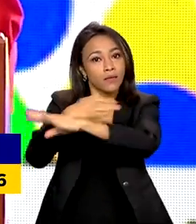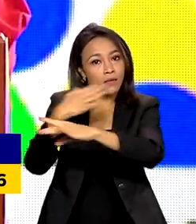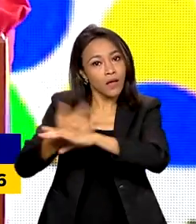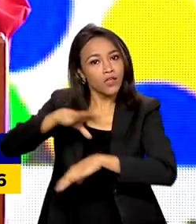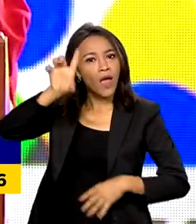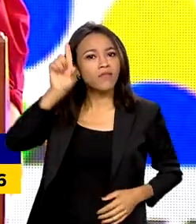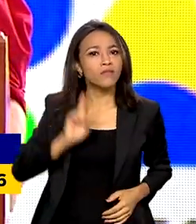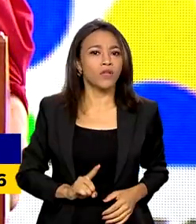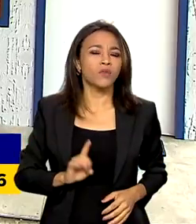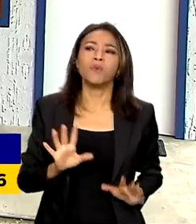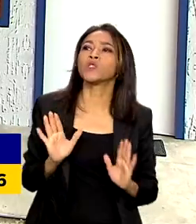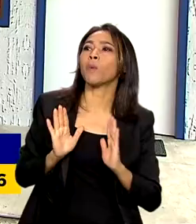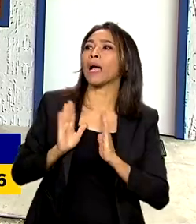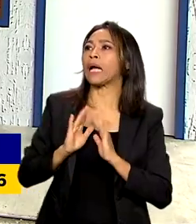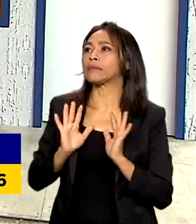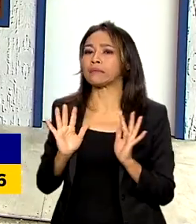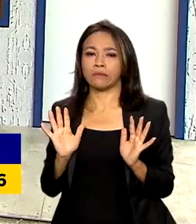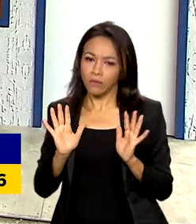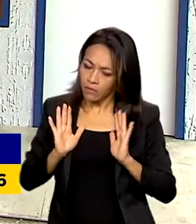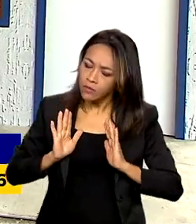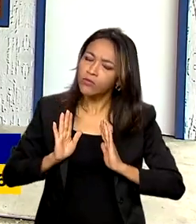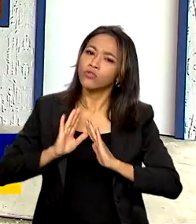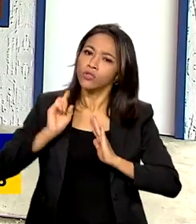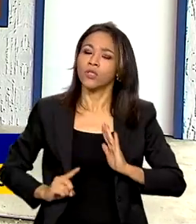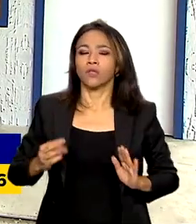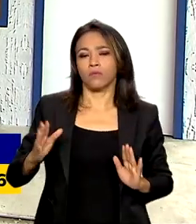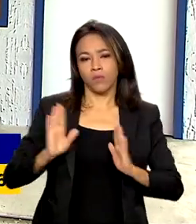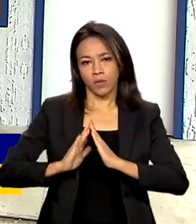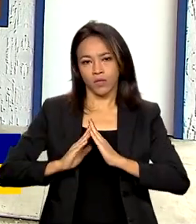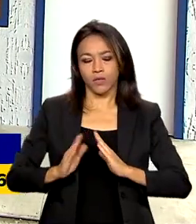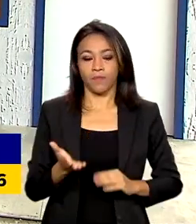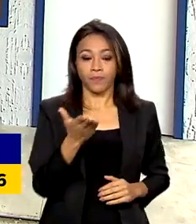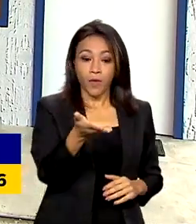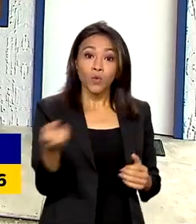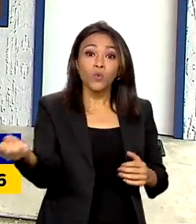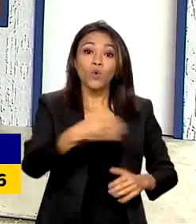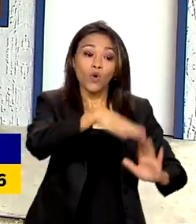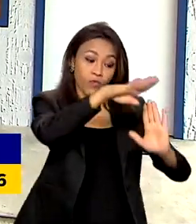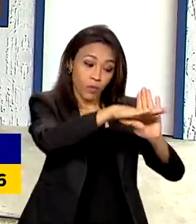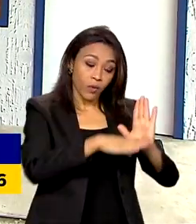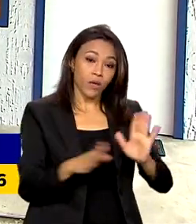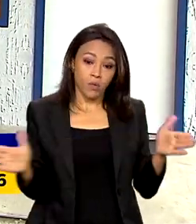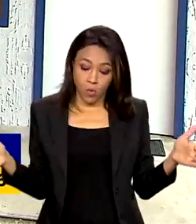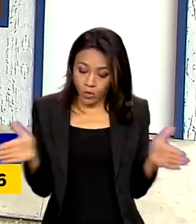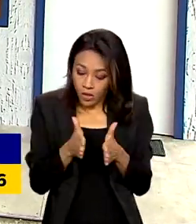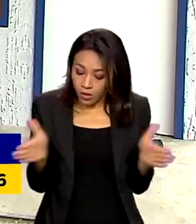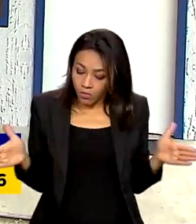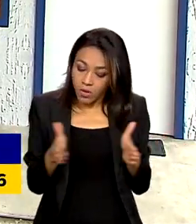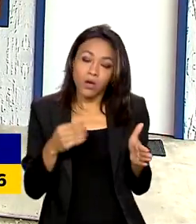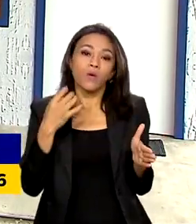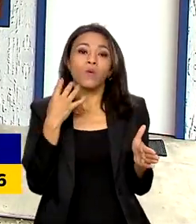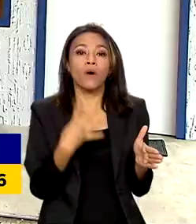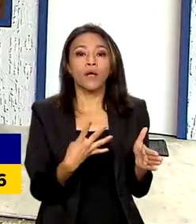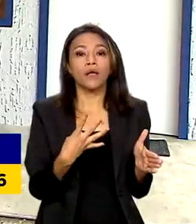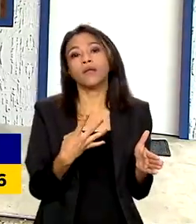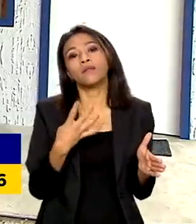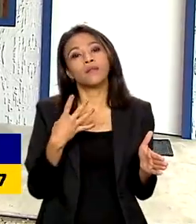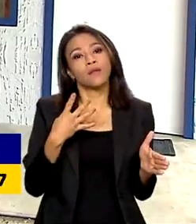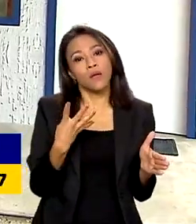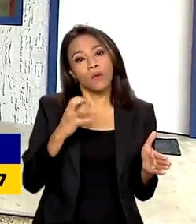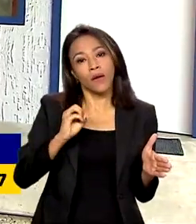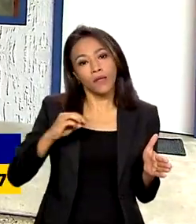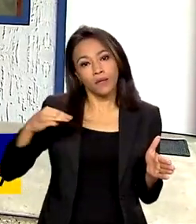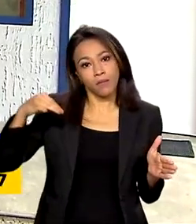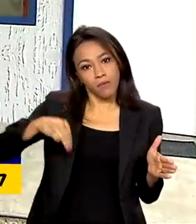como só moradia. No novo Minha Casa Minha Vida, as casas terão uma área mínima de 40 metros quadrados. Já os